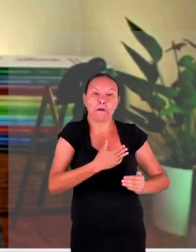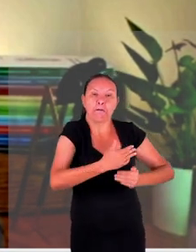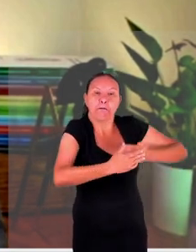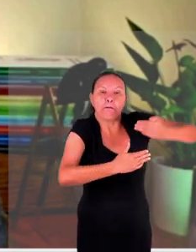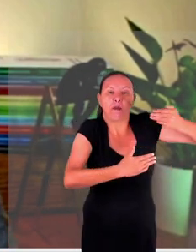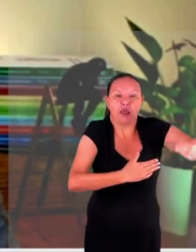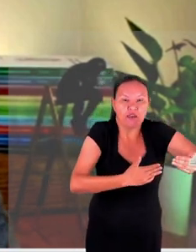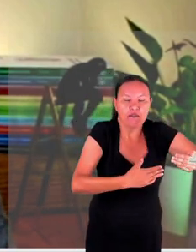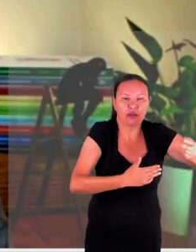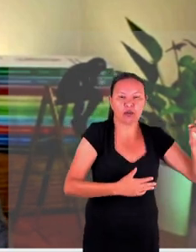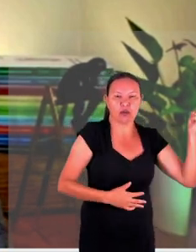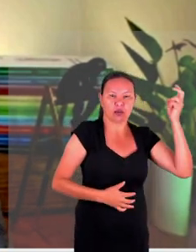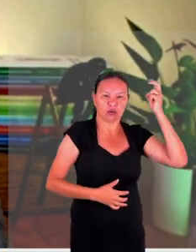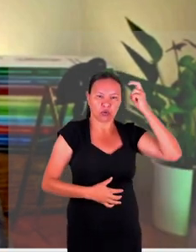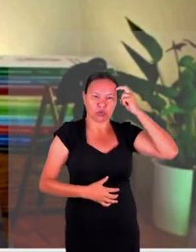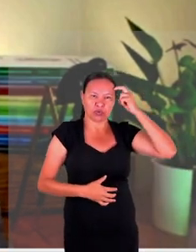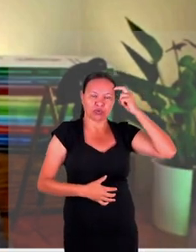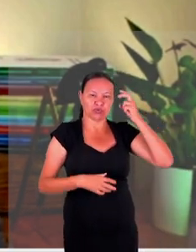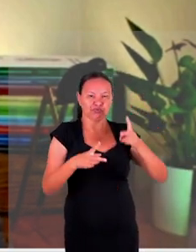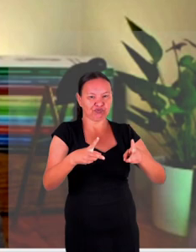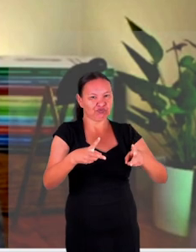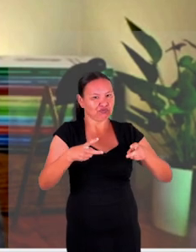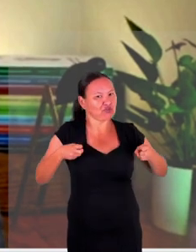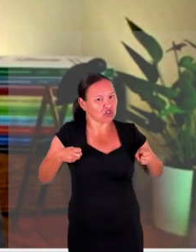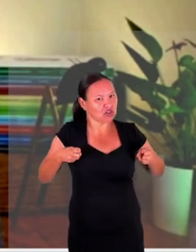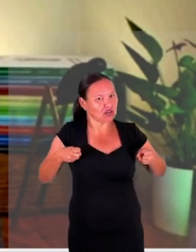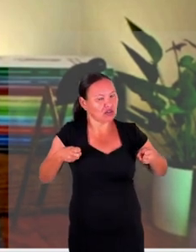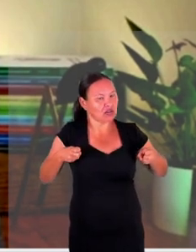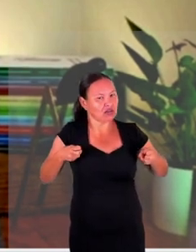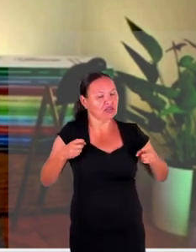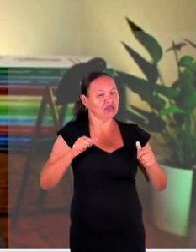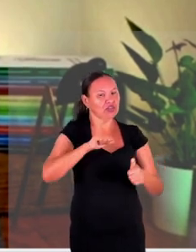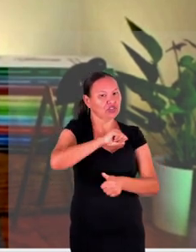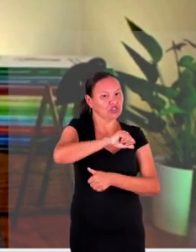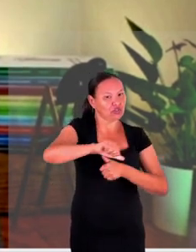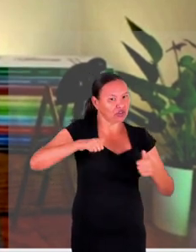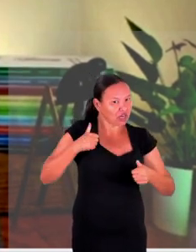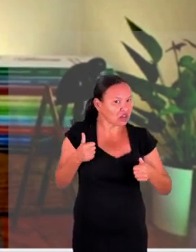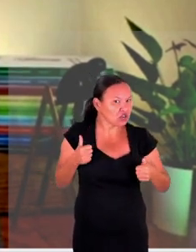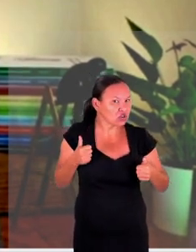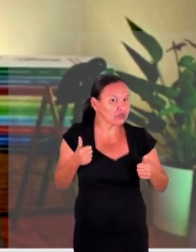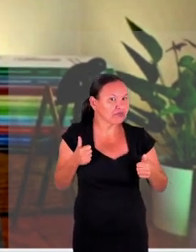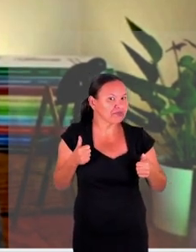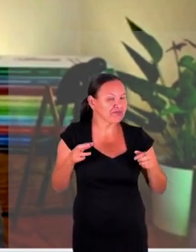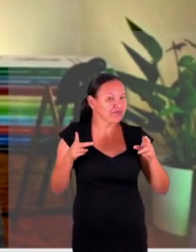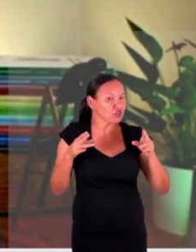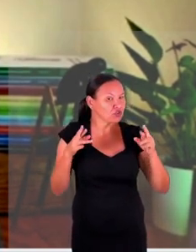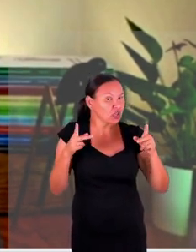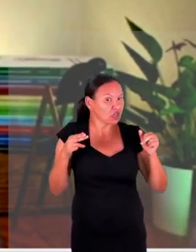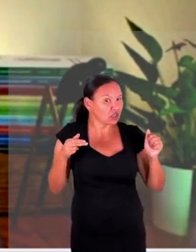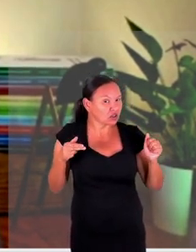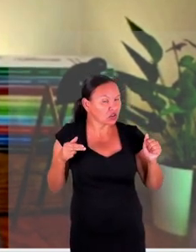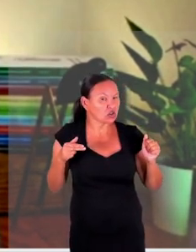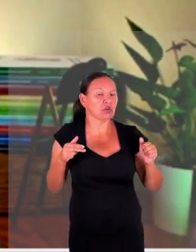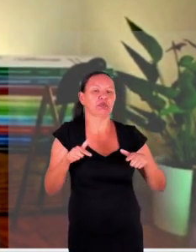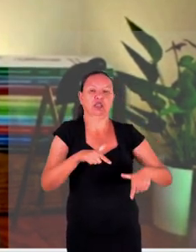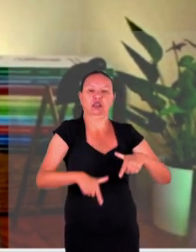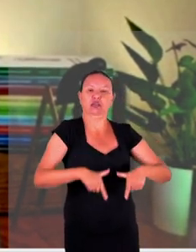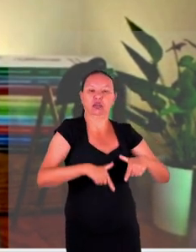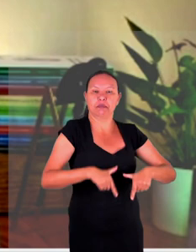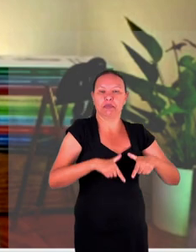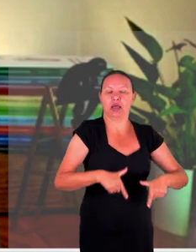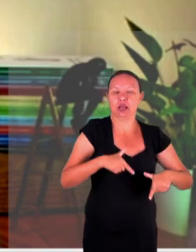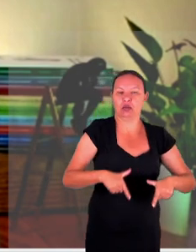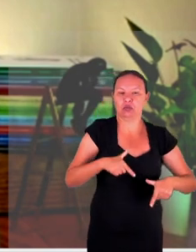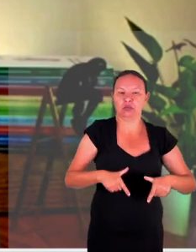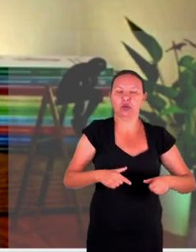cultural diferente quando em 1945 a organização das Nações Unidas foram criados e os trabalhos para